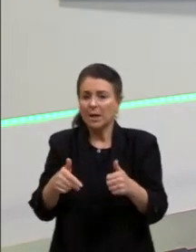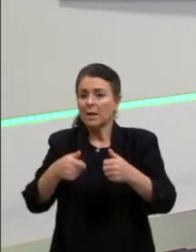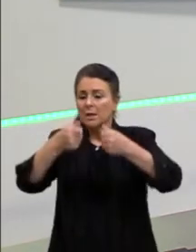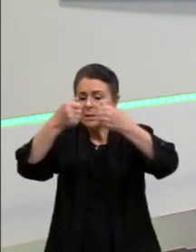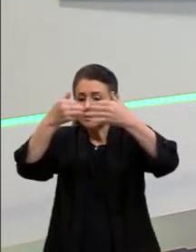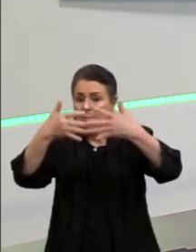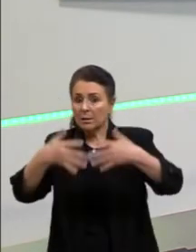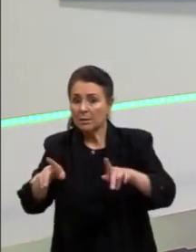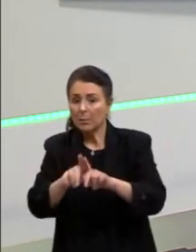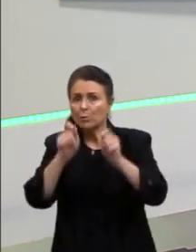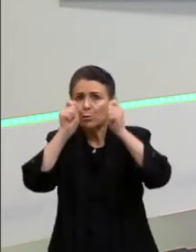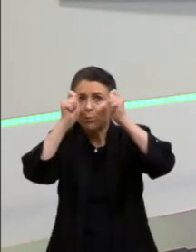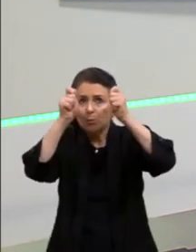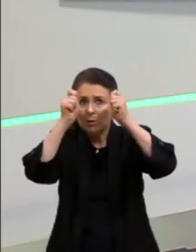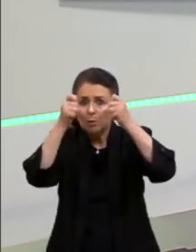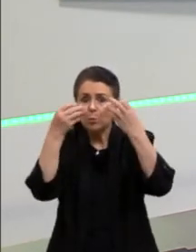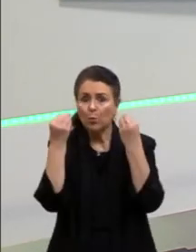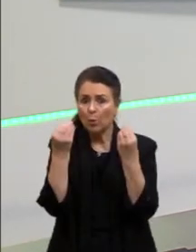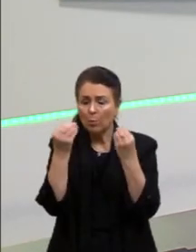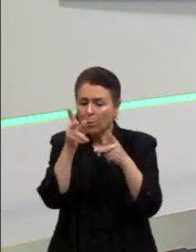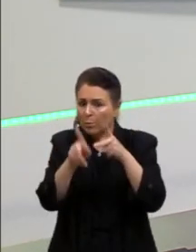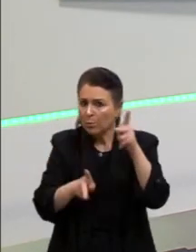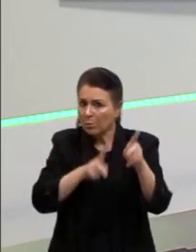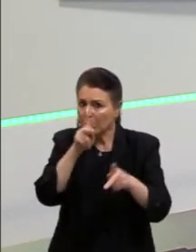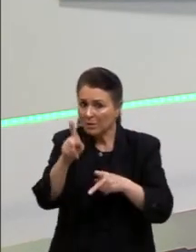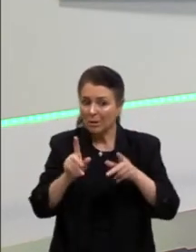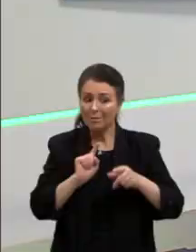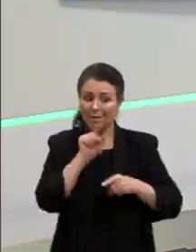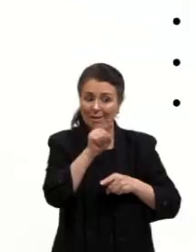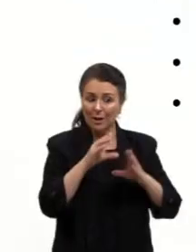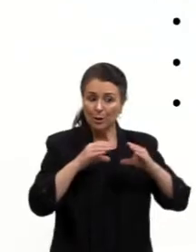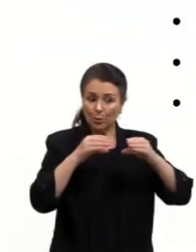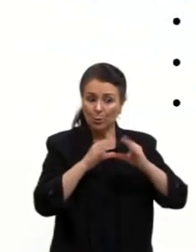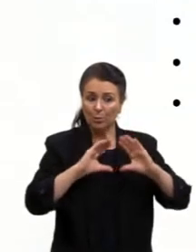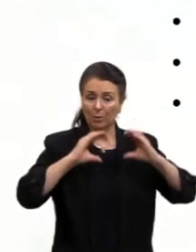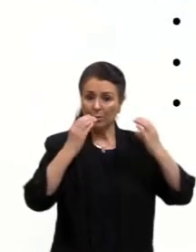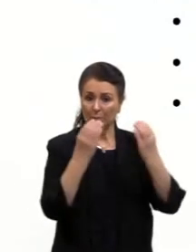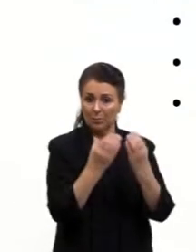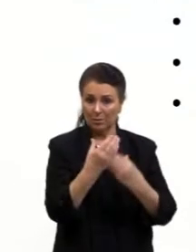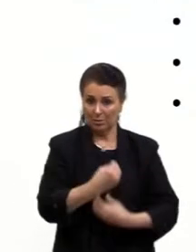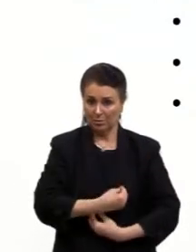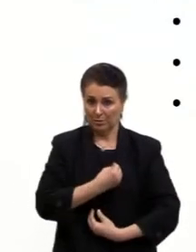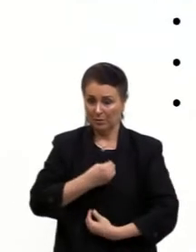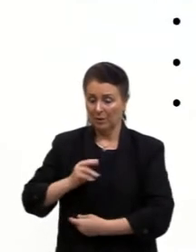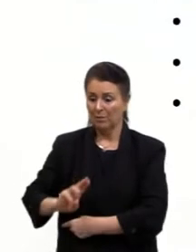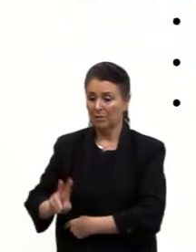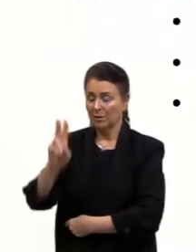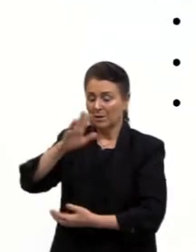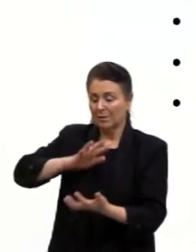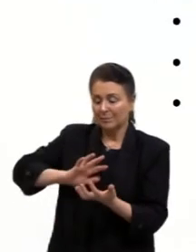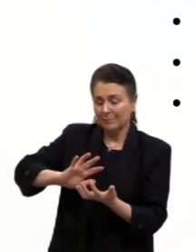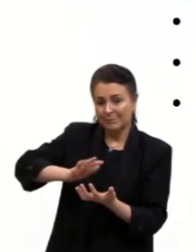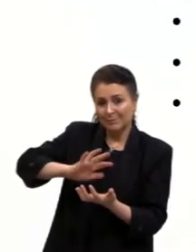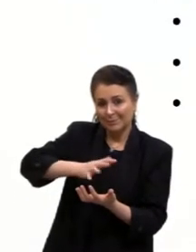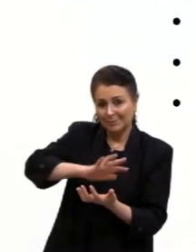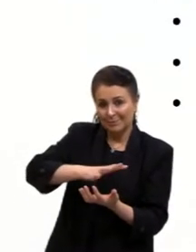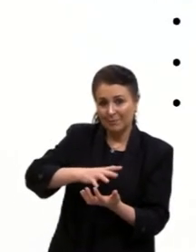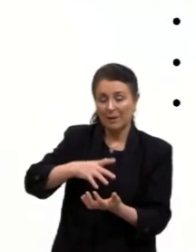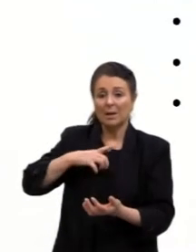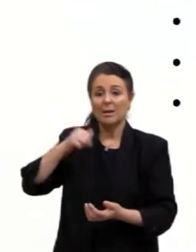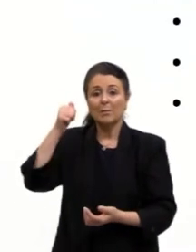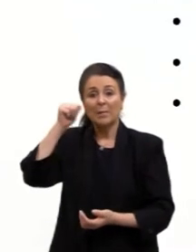protestos, de como essa população vive. Então, a precisa valorizar o samba. As baianas do acarajé, que eu já tinha